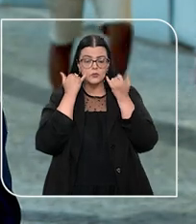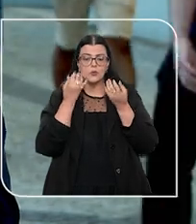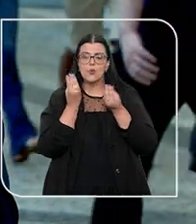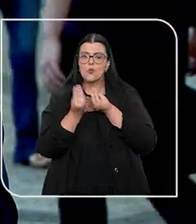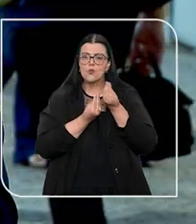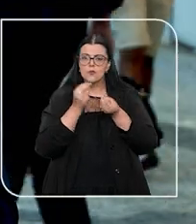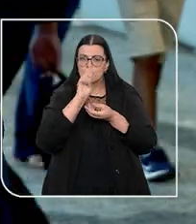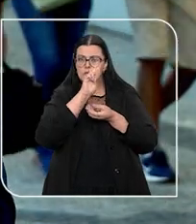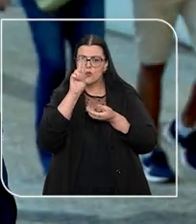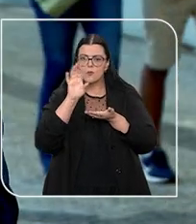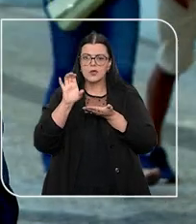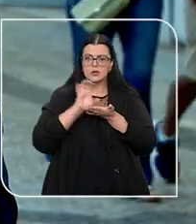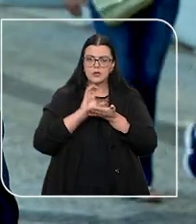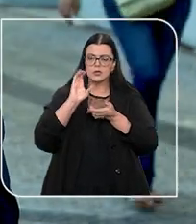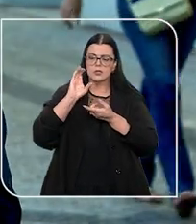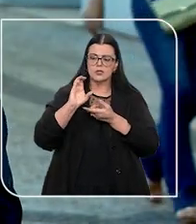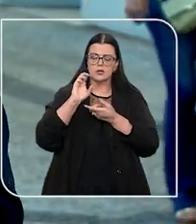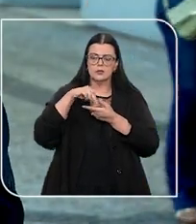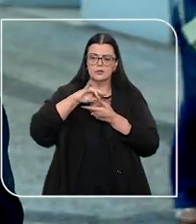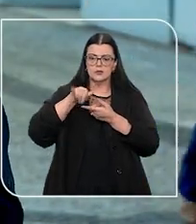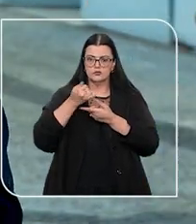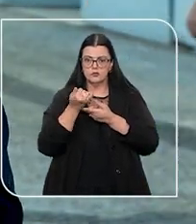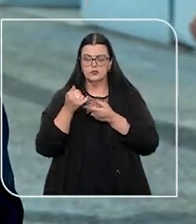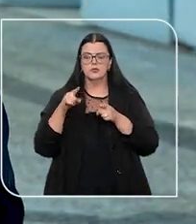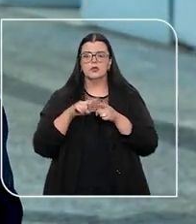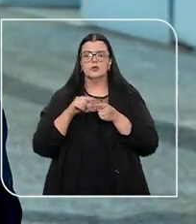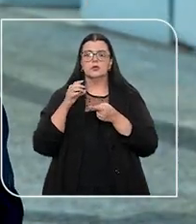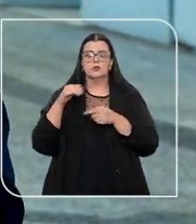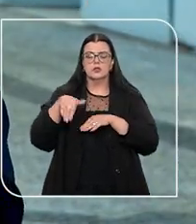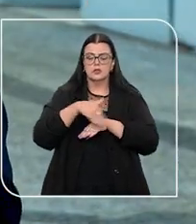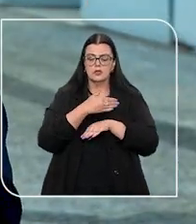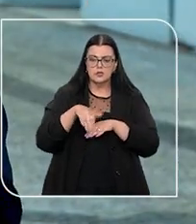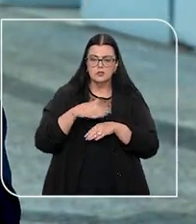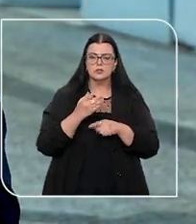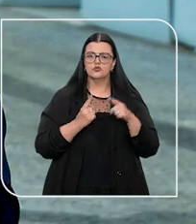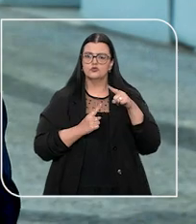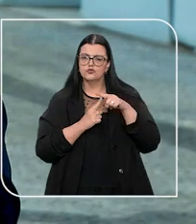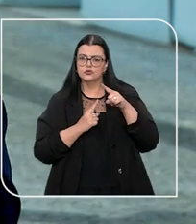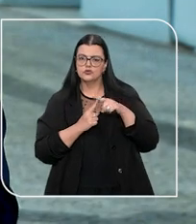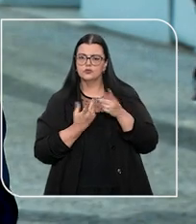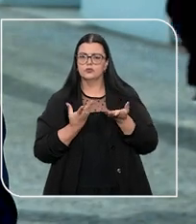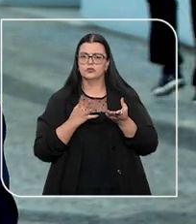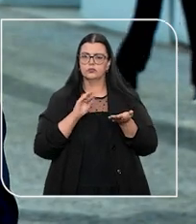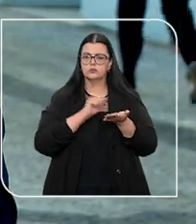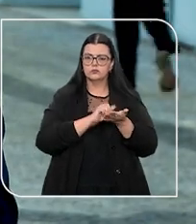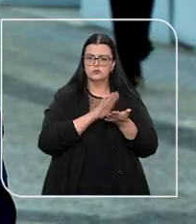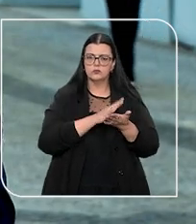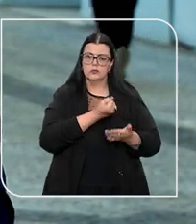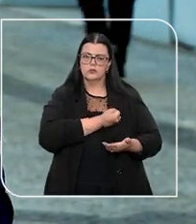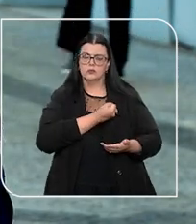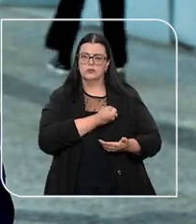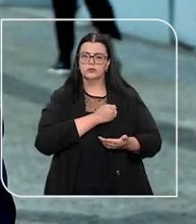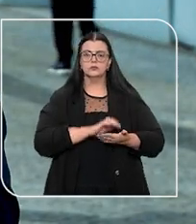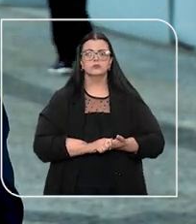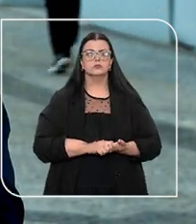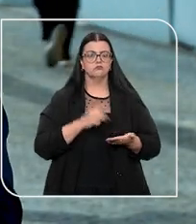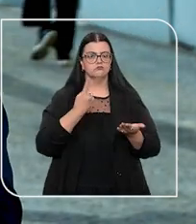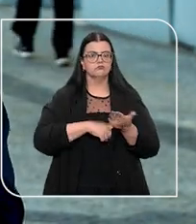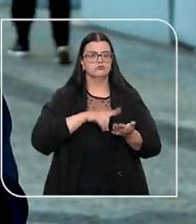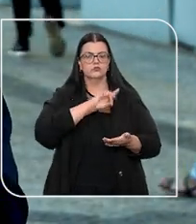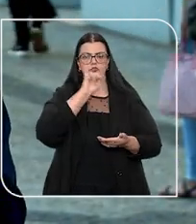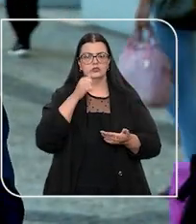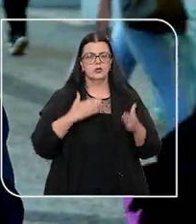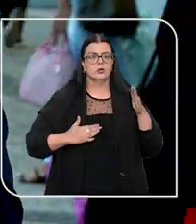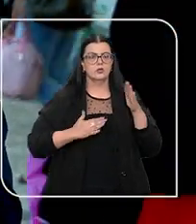informações como o nome do credor, o CNPJ ou CPF, endereço, tipo de título, numeração e, em especial,